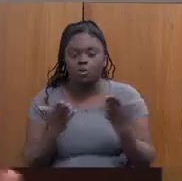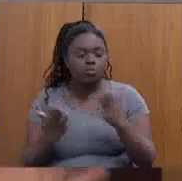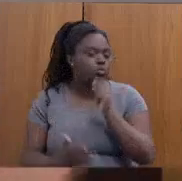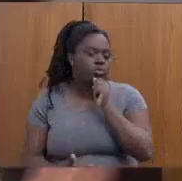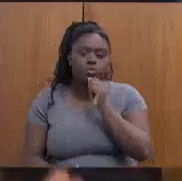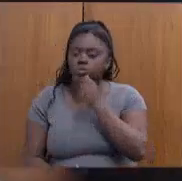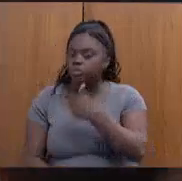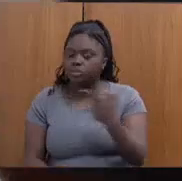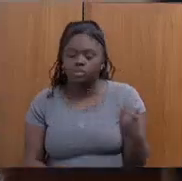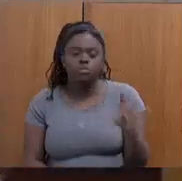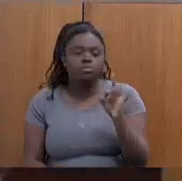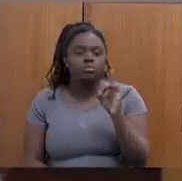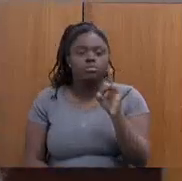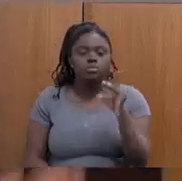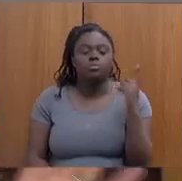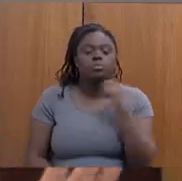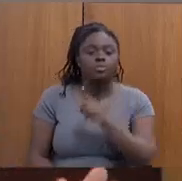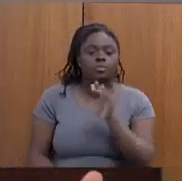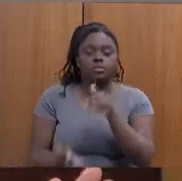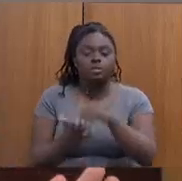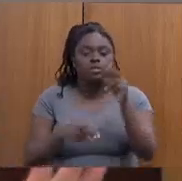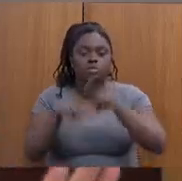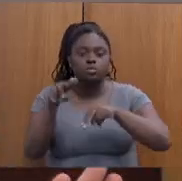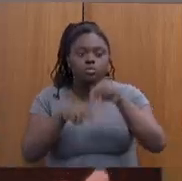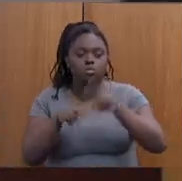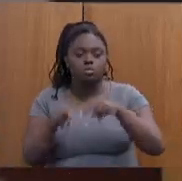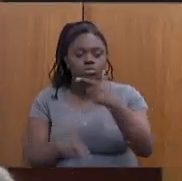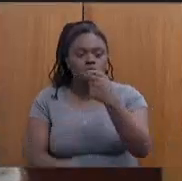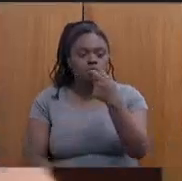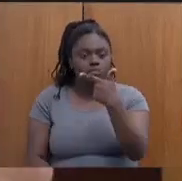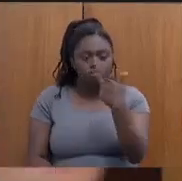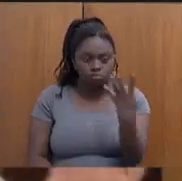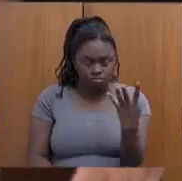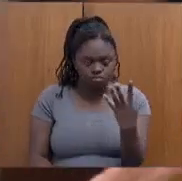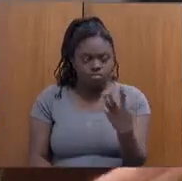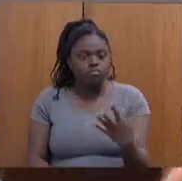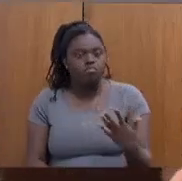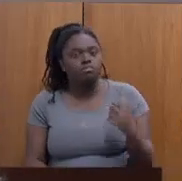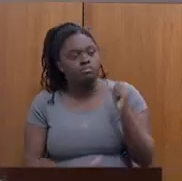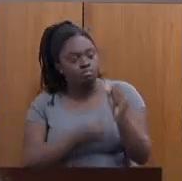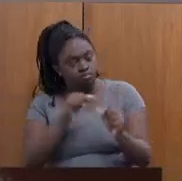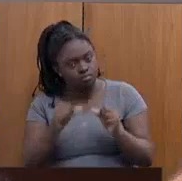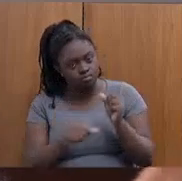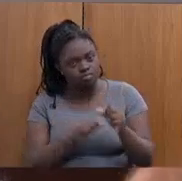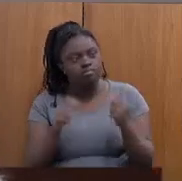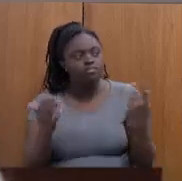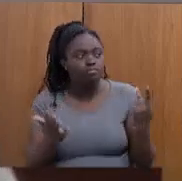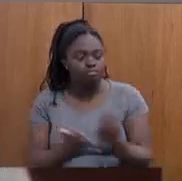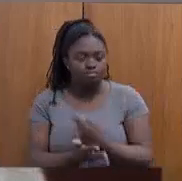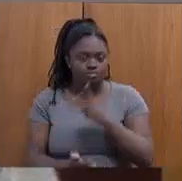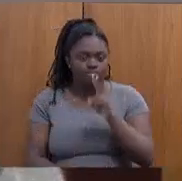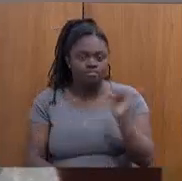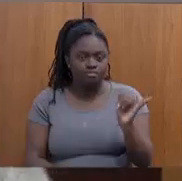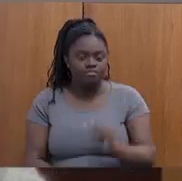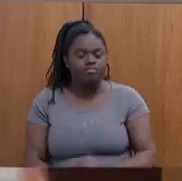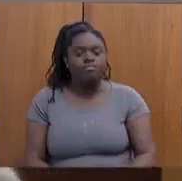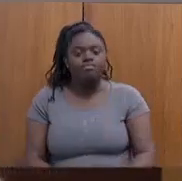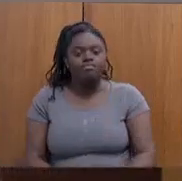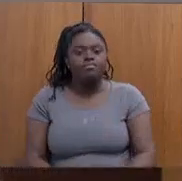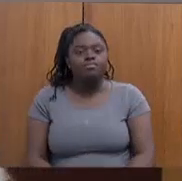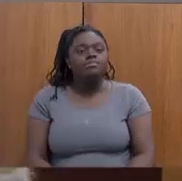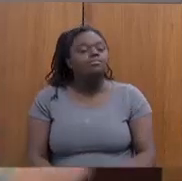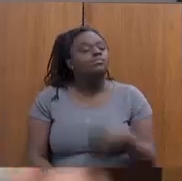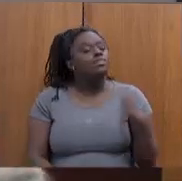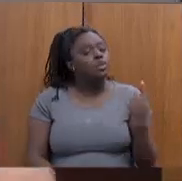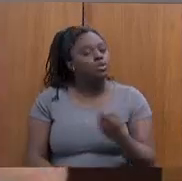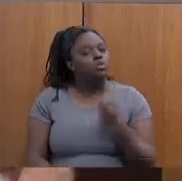Eu tenho garantido até junho de 2024. Então, a renovação vem. E aí nós vamos trabalhando